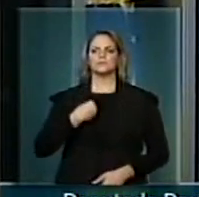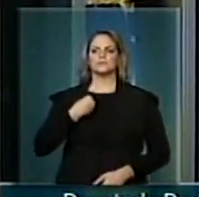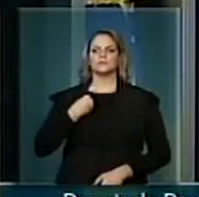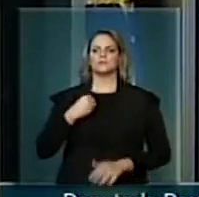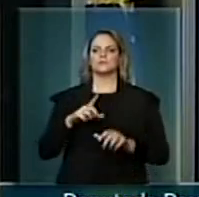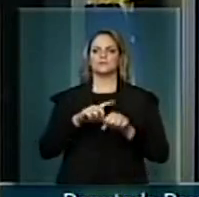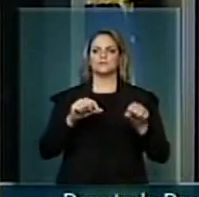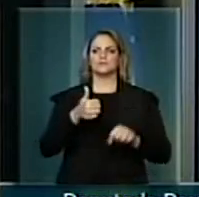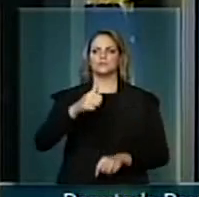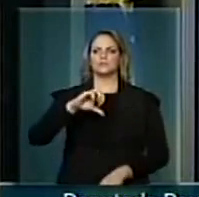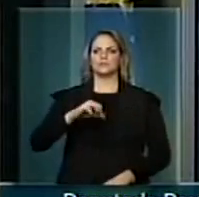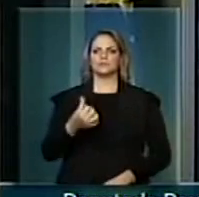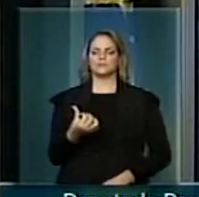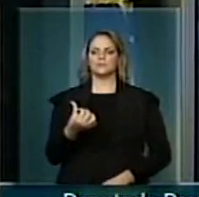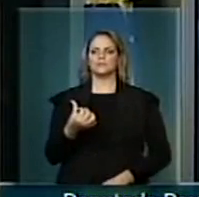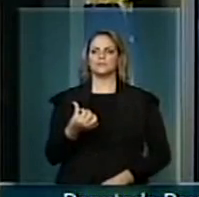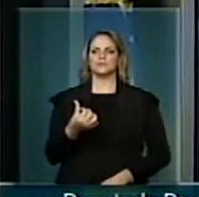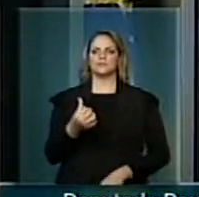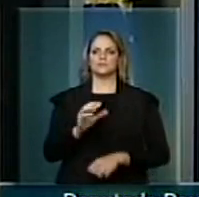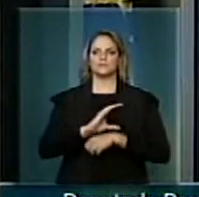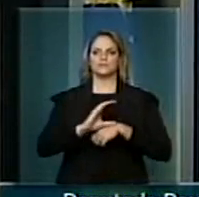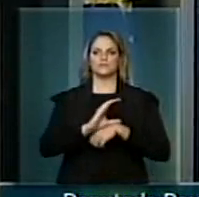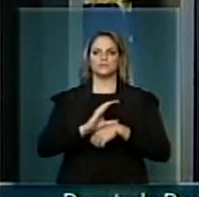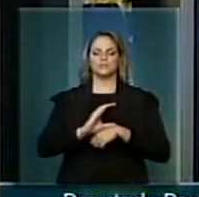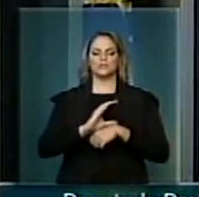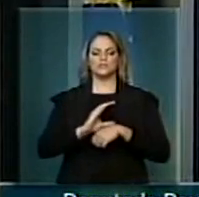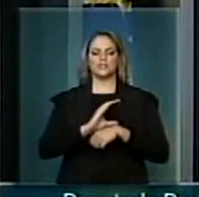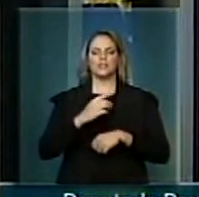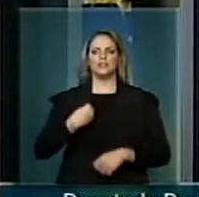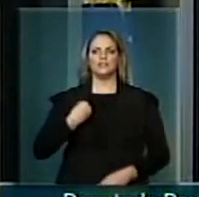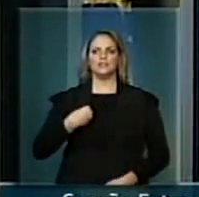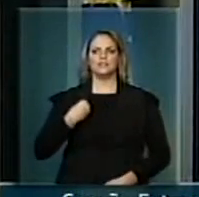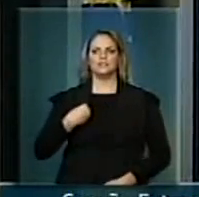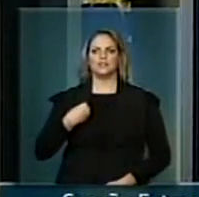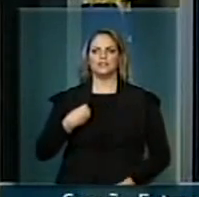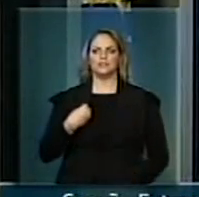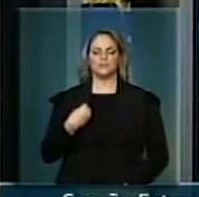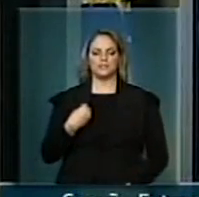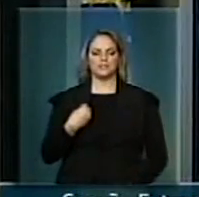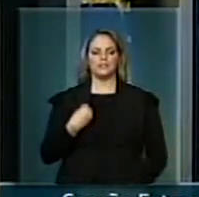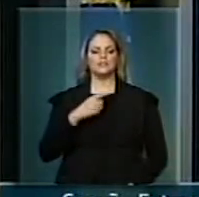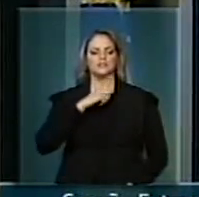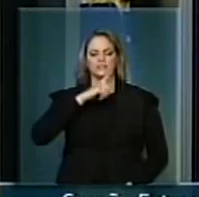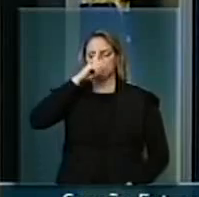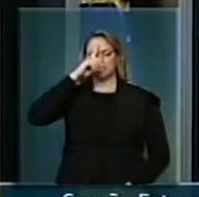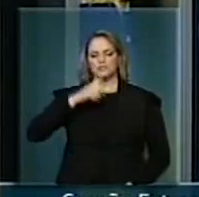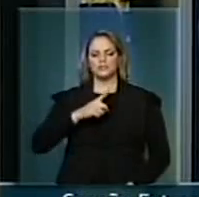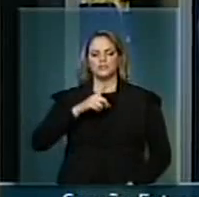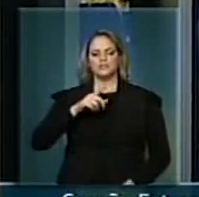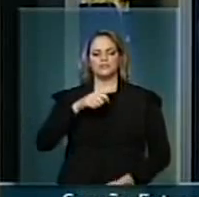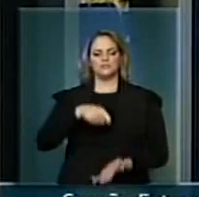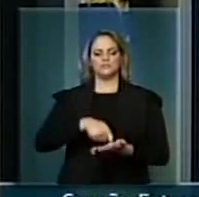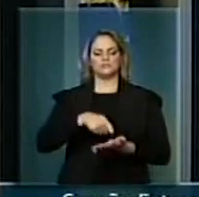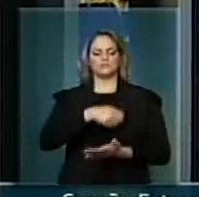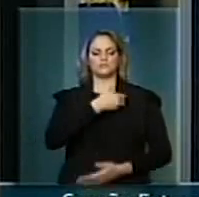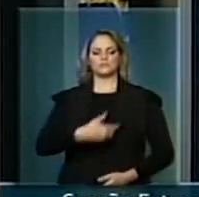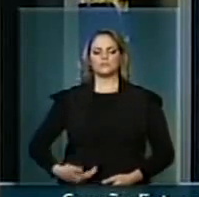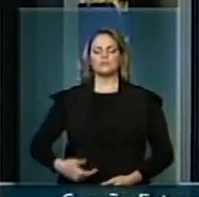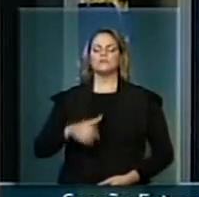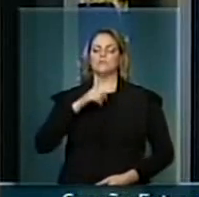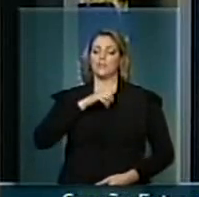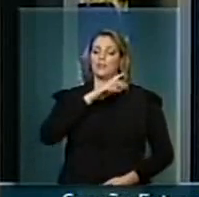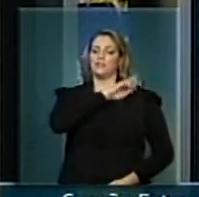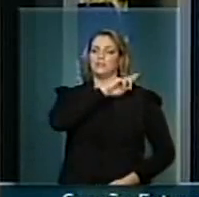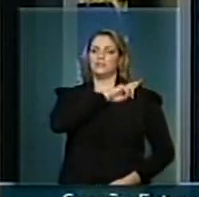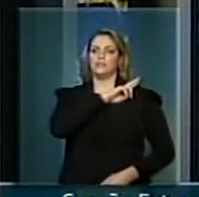196 da Constituição consagrou a saúde como direito de todos e, como tal, considerou como dever de Estado assegurado de modo compartilhado pela União, pelos